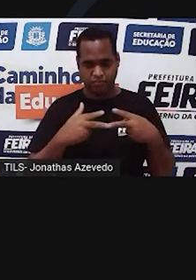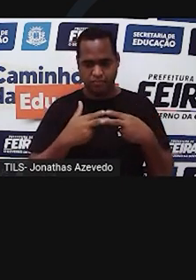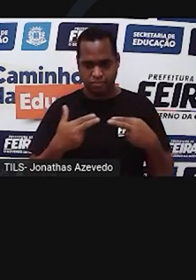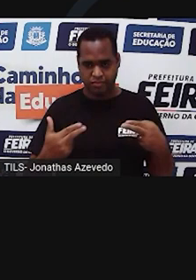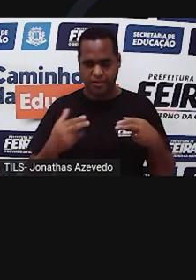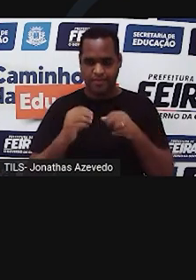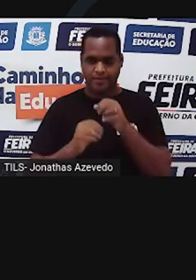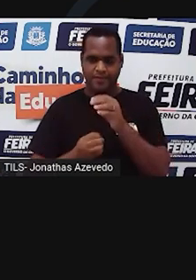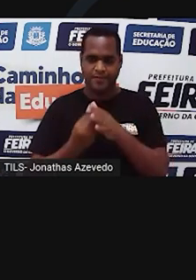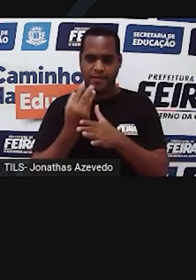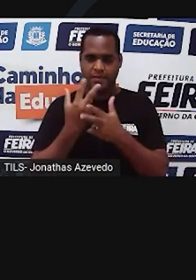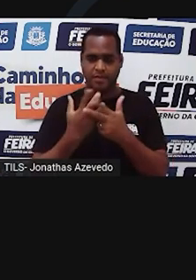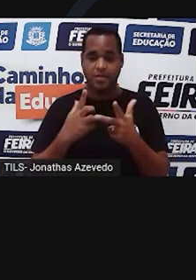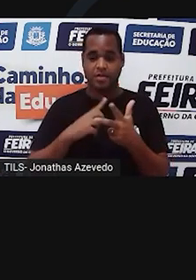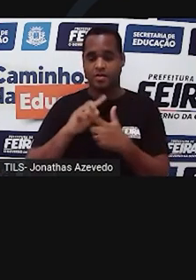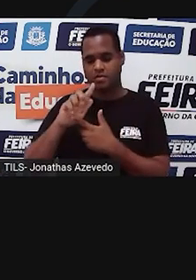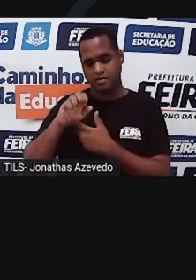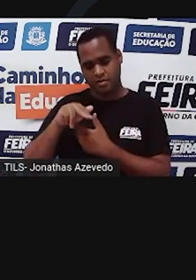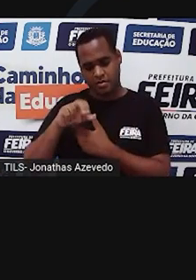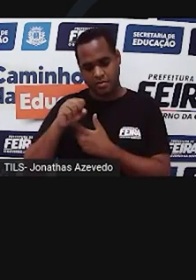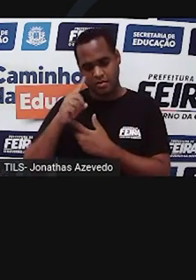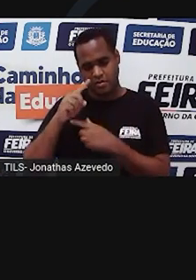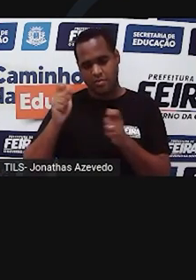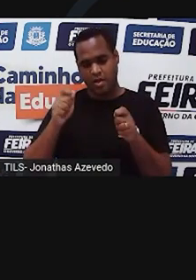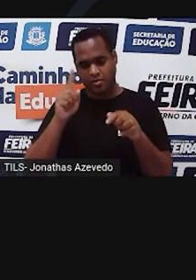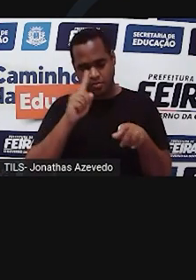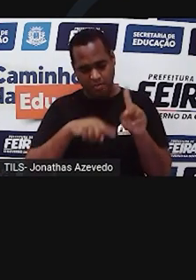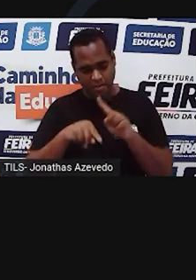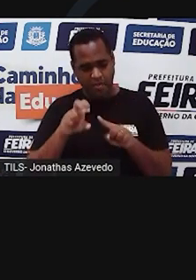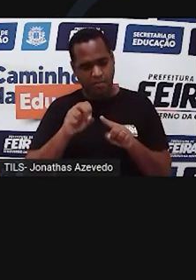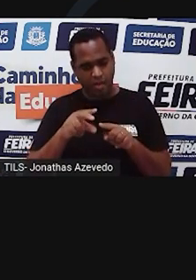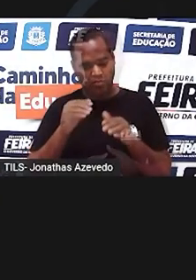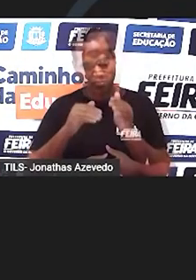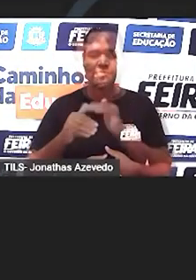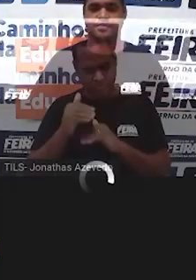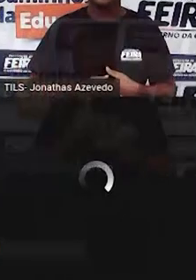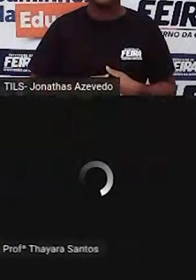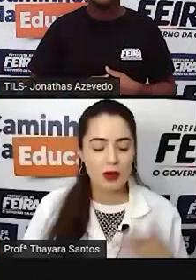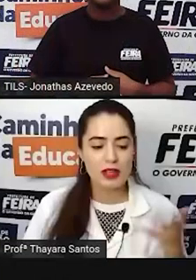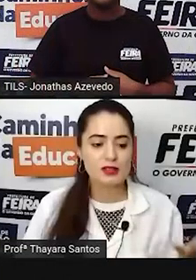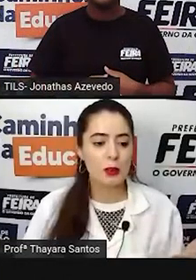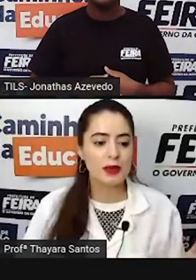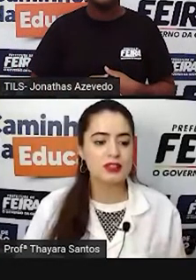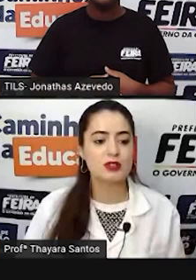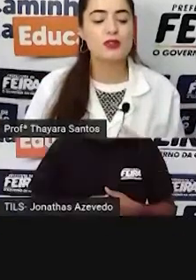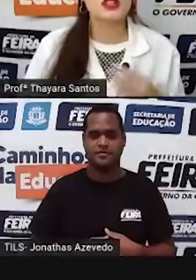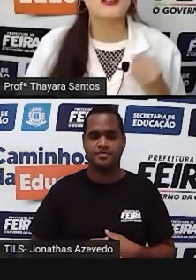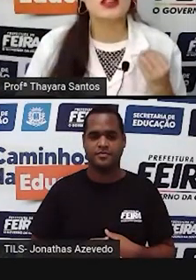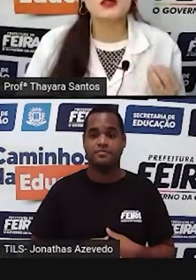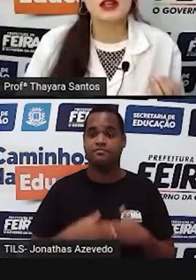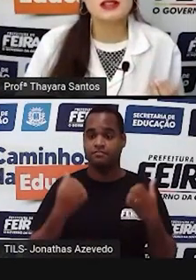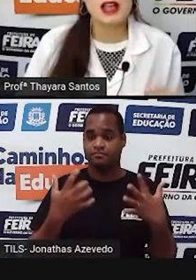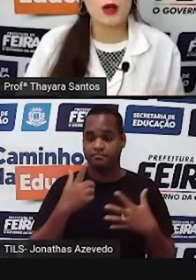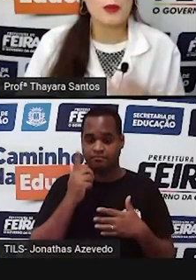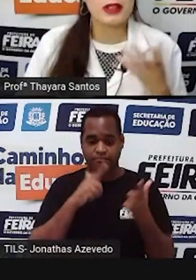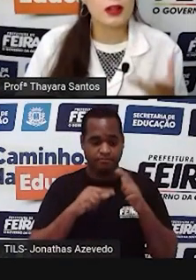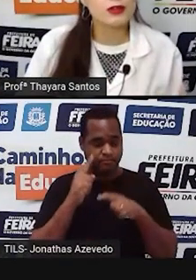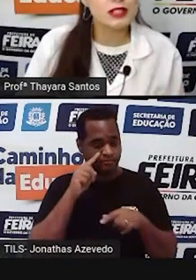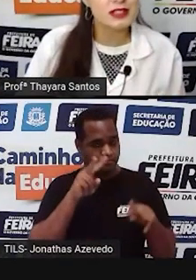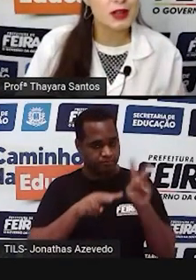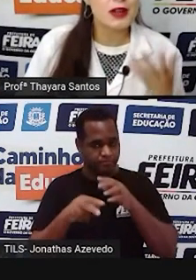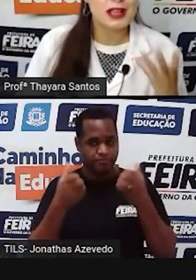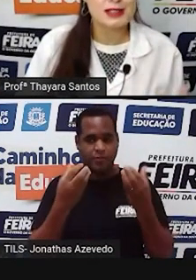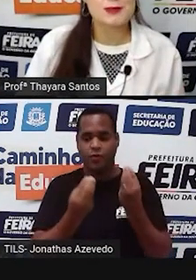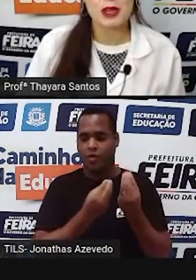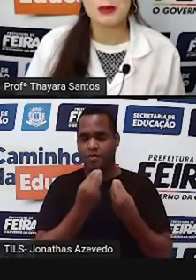sendo que esses genes podem ser dominantes ou recessivos. O resumo, para a gente conseguir visualizar como é que